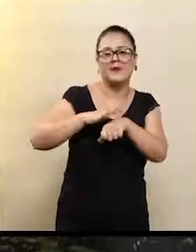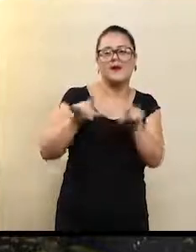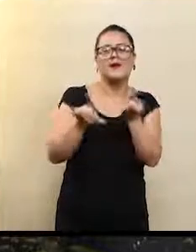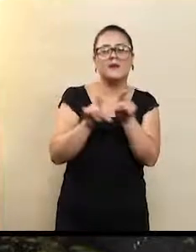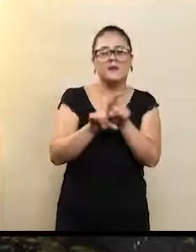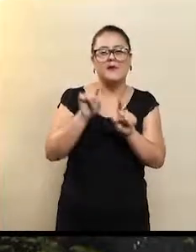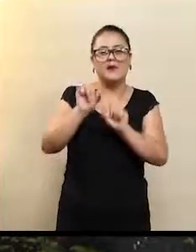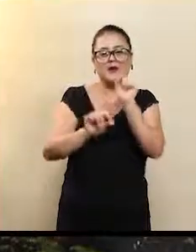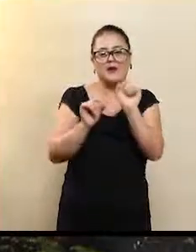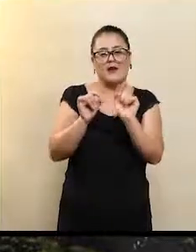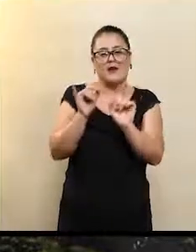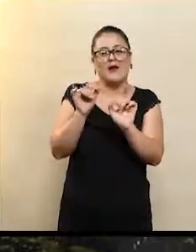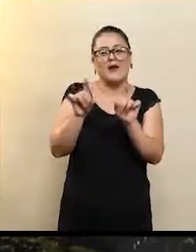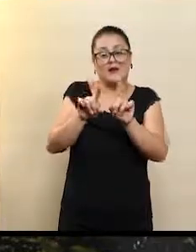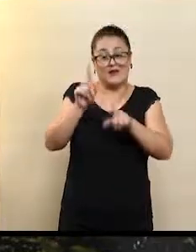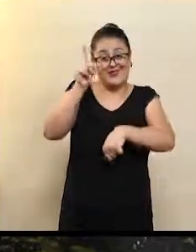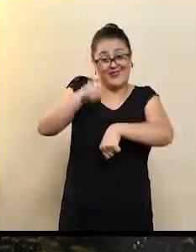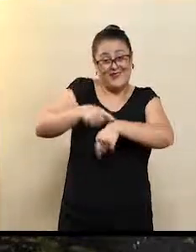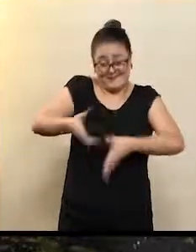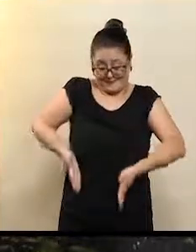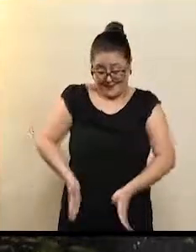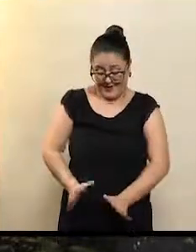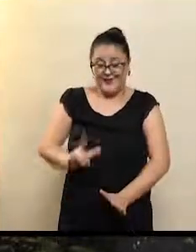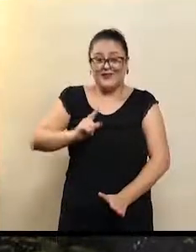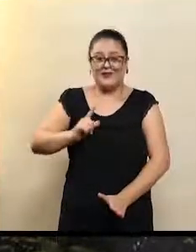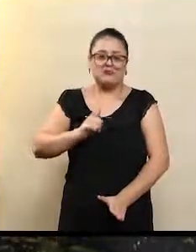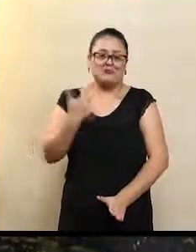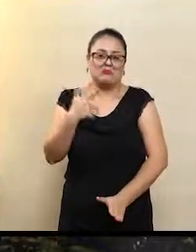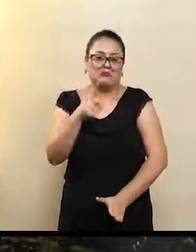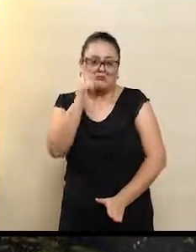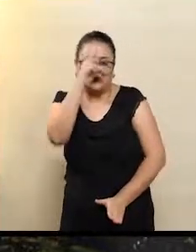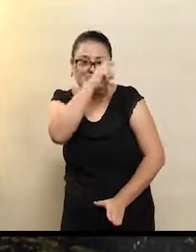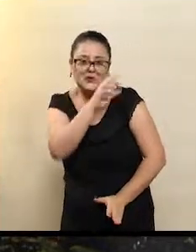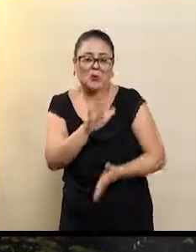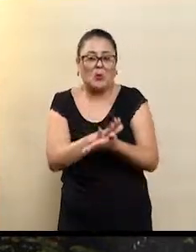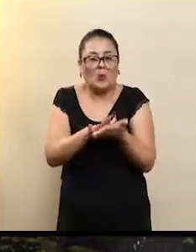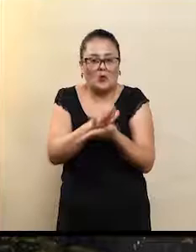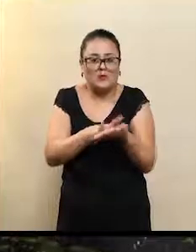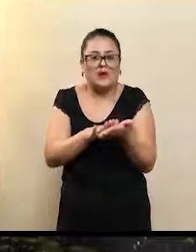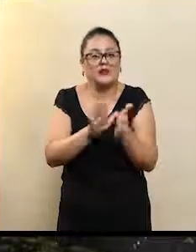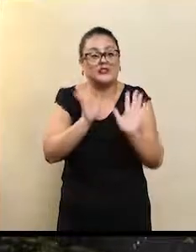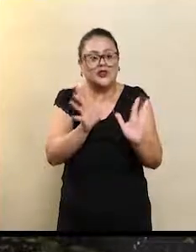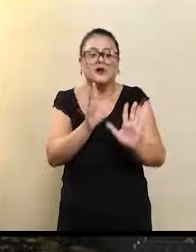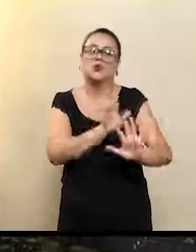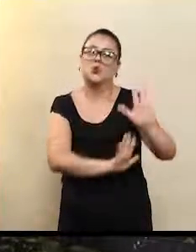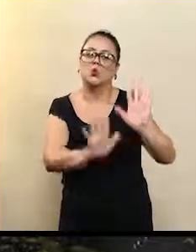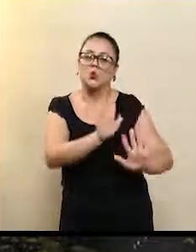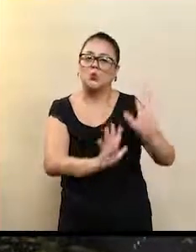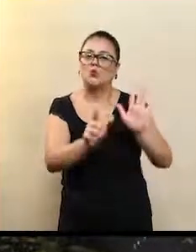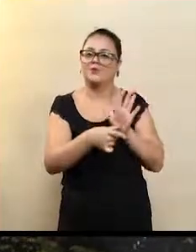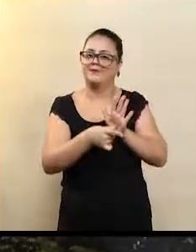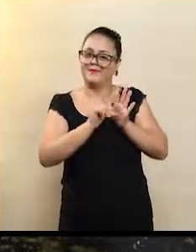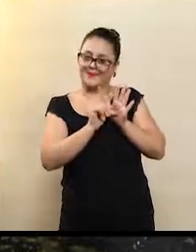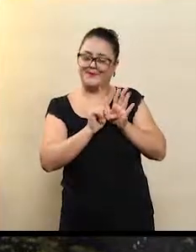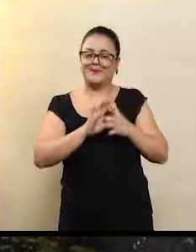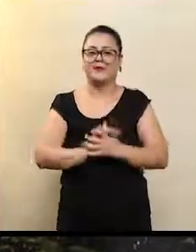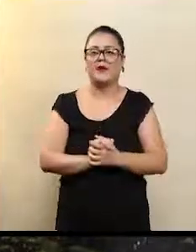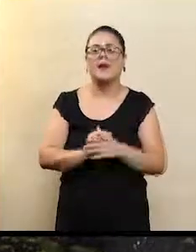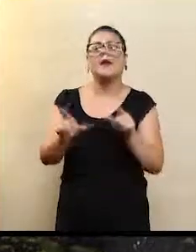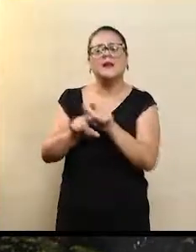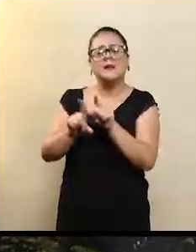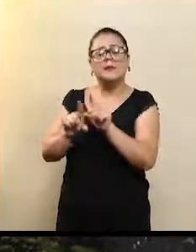menos chances de complicações, né? Já é uma grande prevenção. Nós comentamos também a perda auditiva